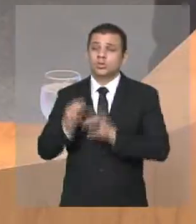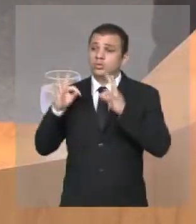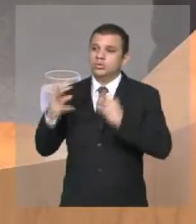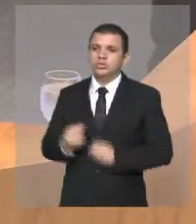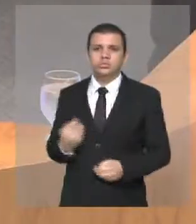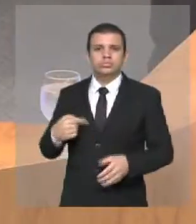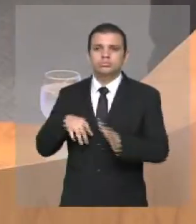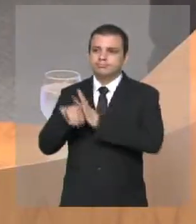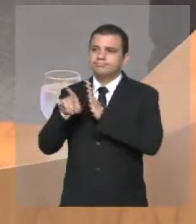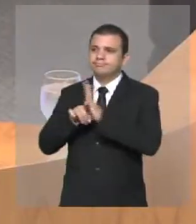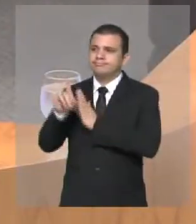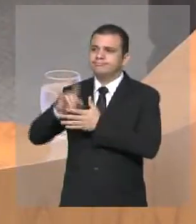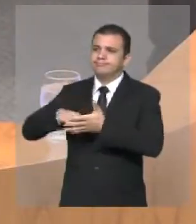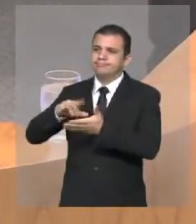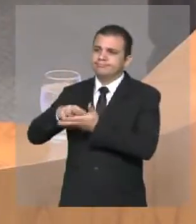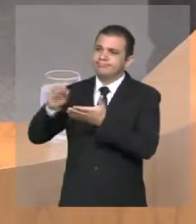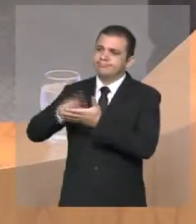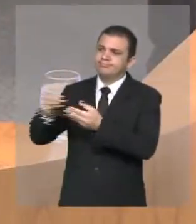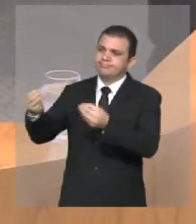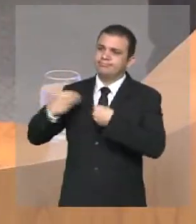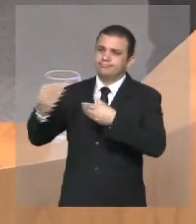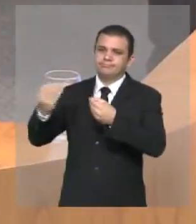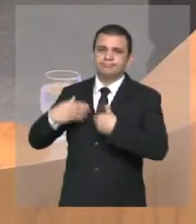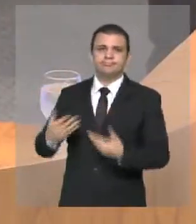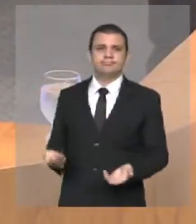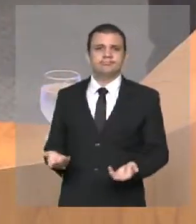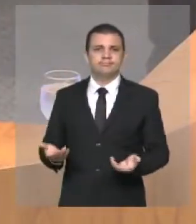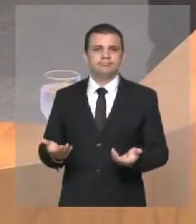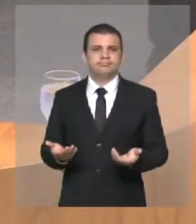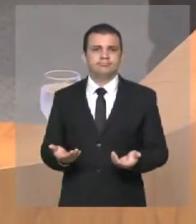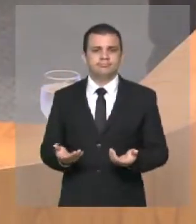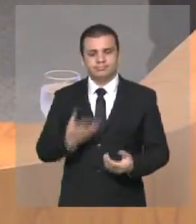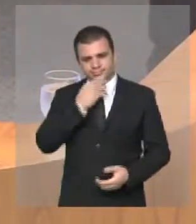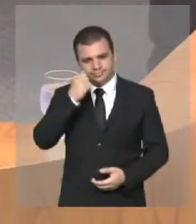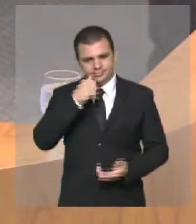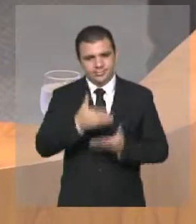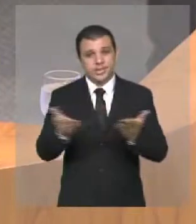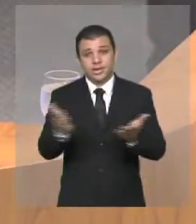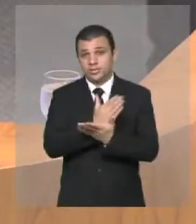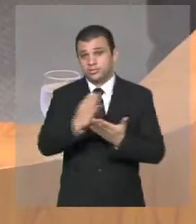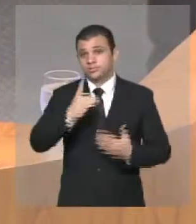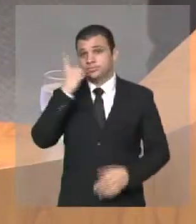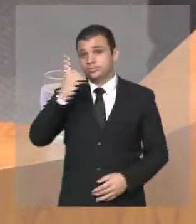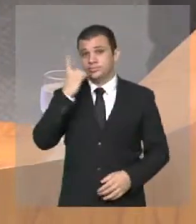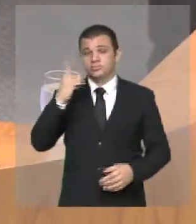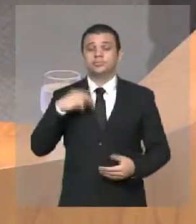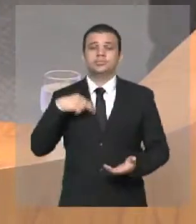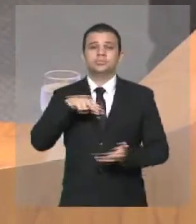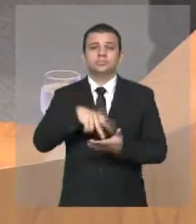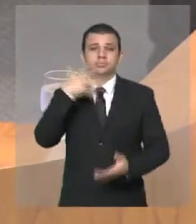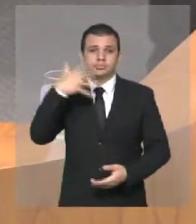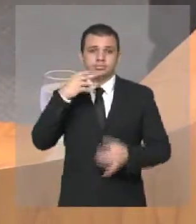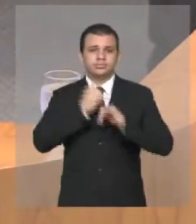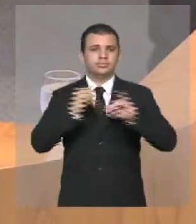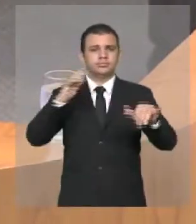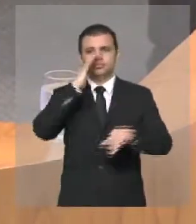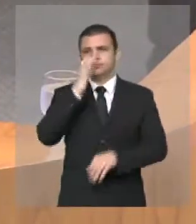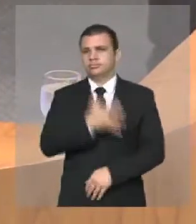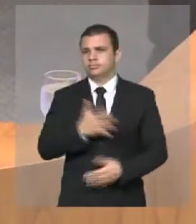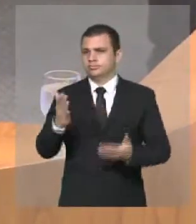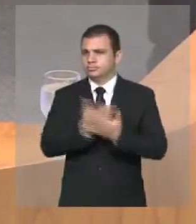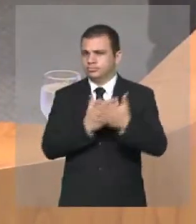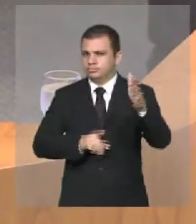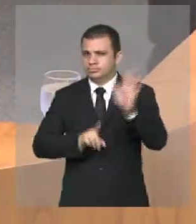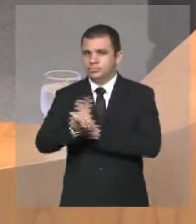Senhoras e senhores, alguns deputados utilizam a tribuna e para fazer às vezes algumas denúncias ou questionamentos e no outro